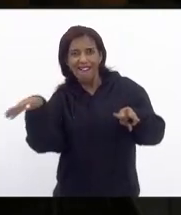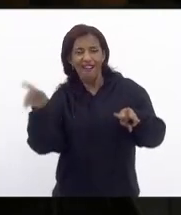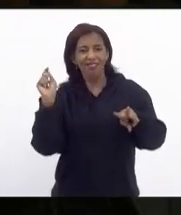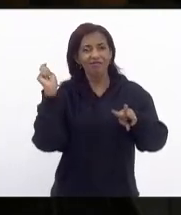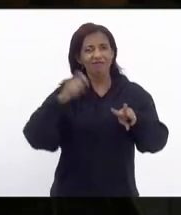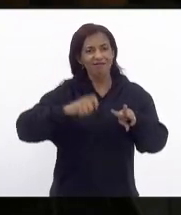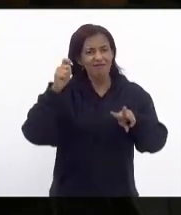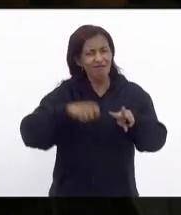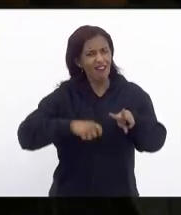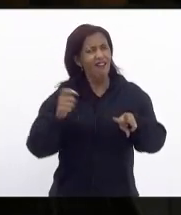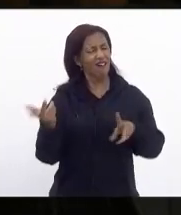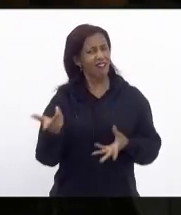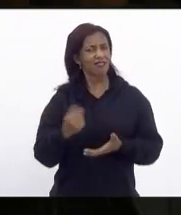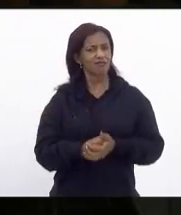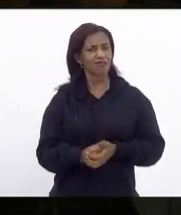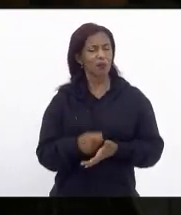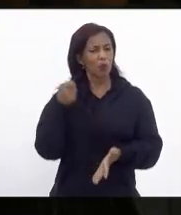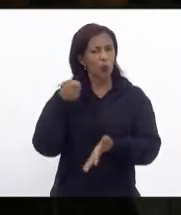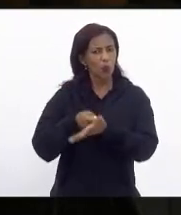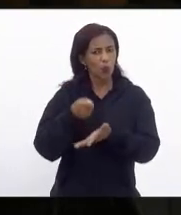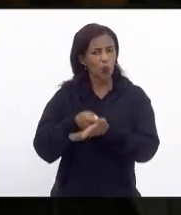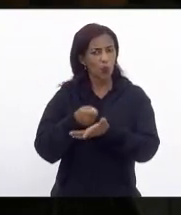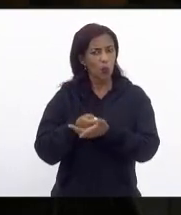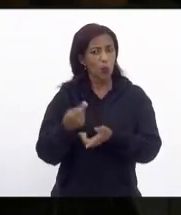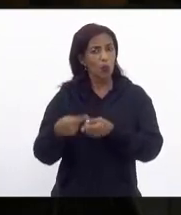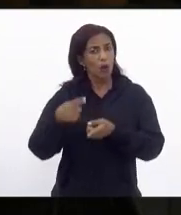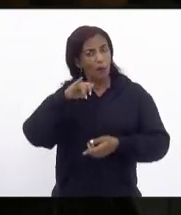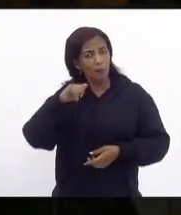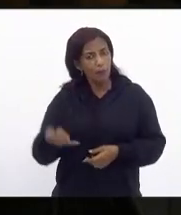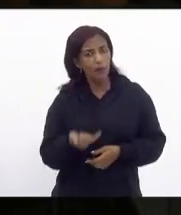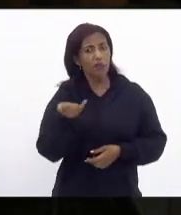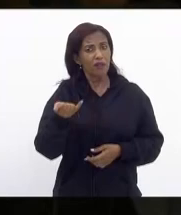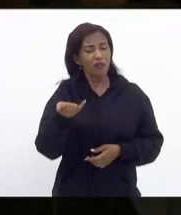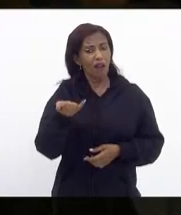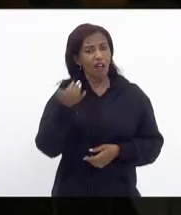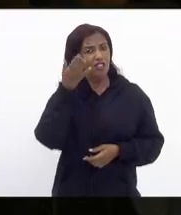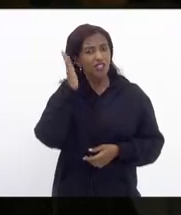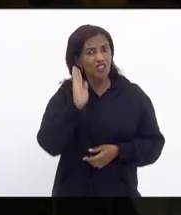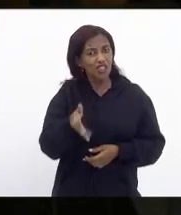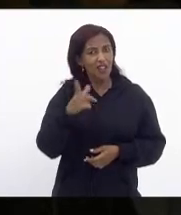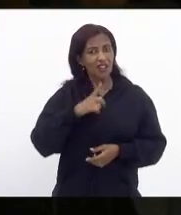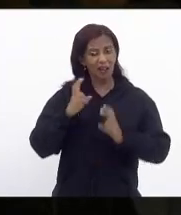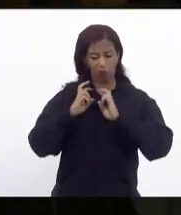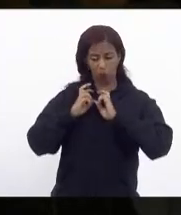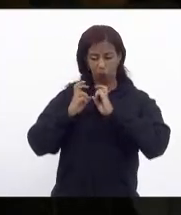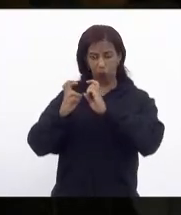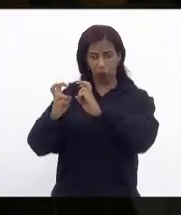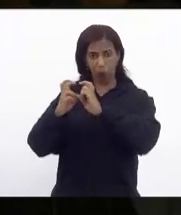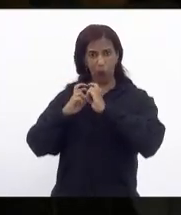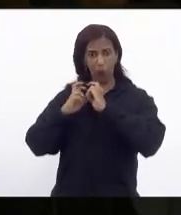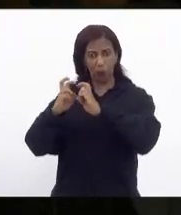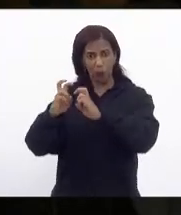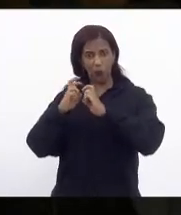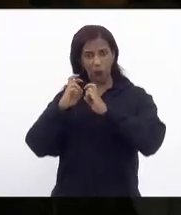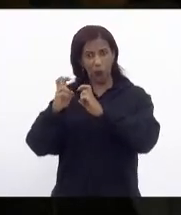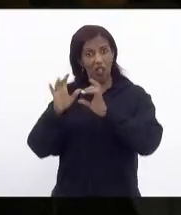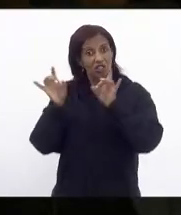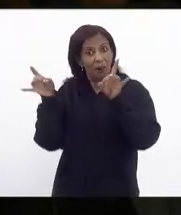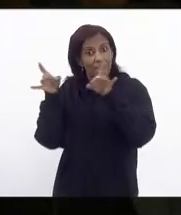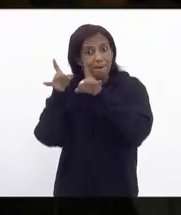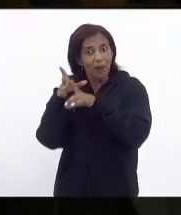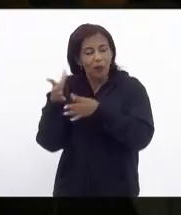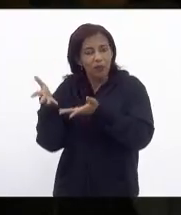depois de muita cobrança aqui nessa casa então assim por que não aproveitar a infraestrutura ferroviária já